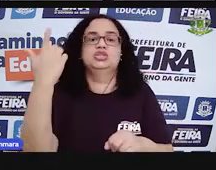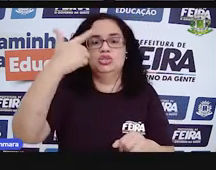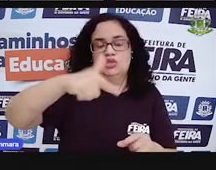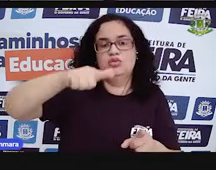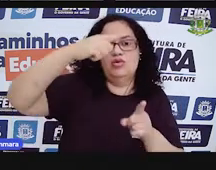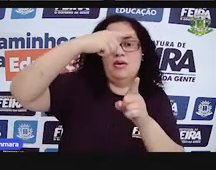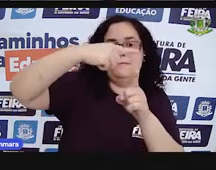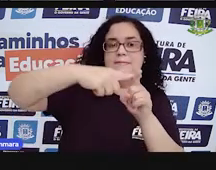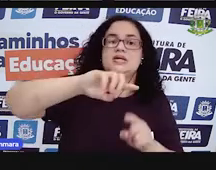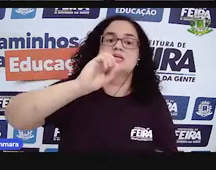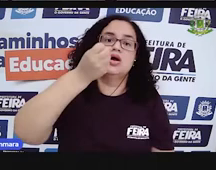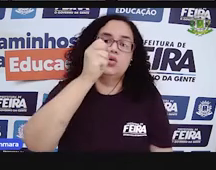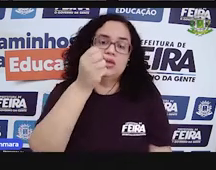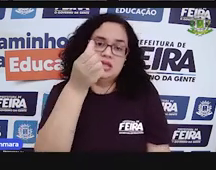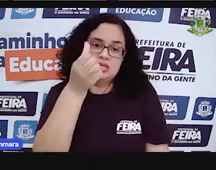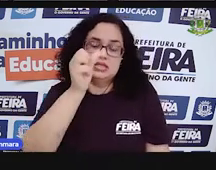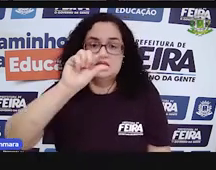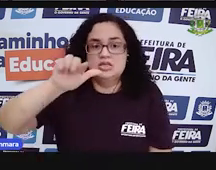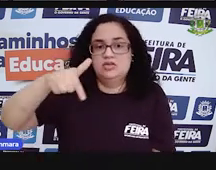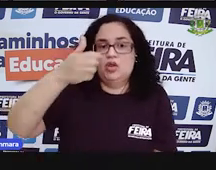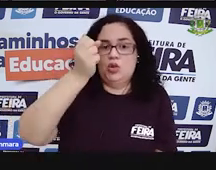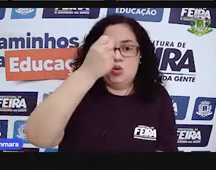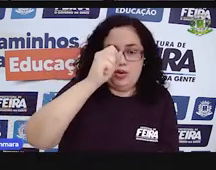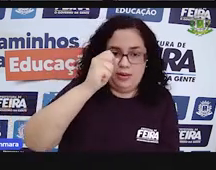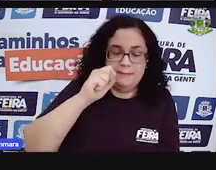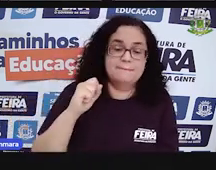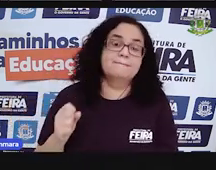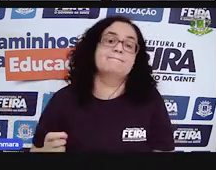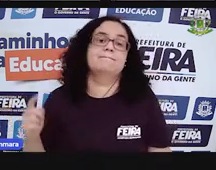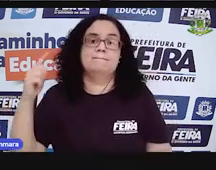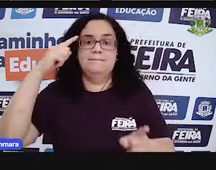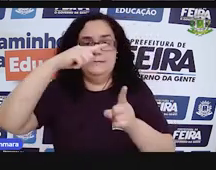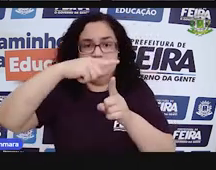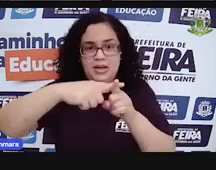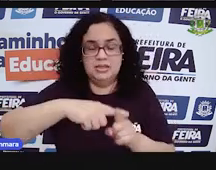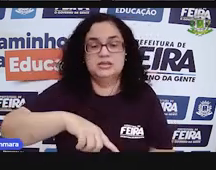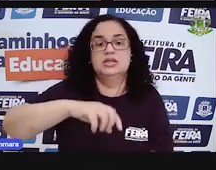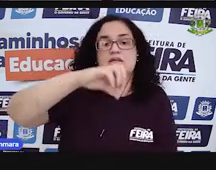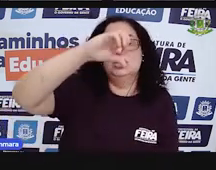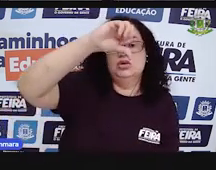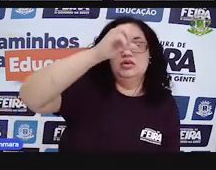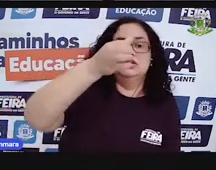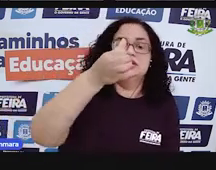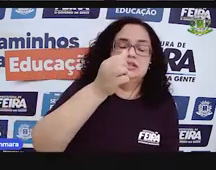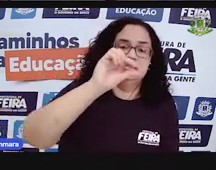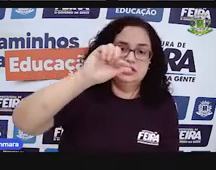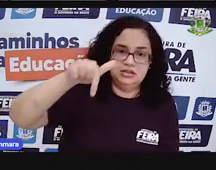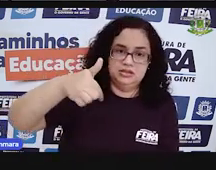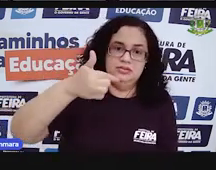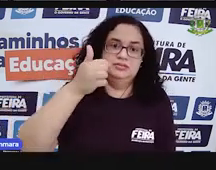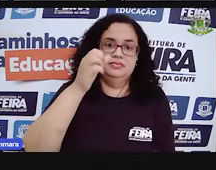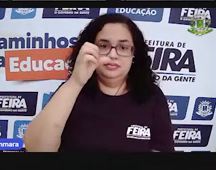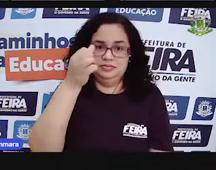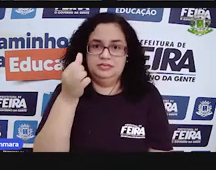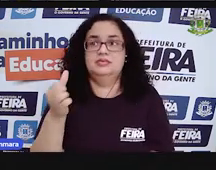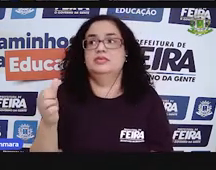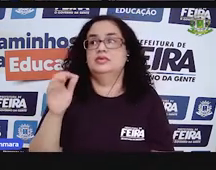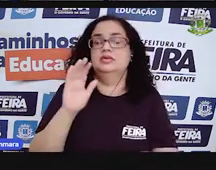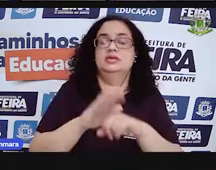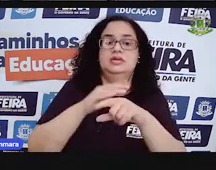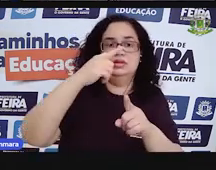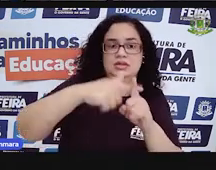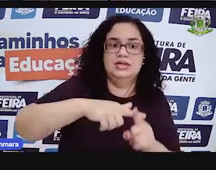mais 86,8. Tecla 96,6. E tecla 177,1.